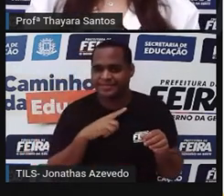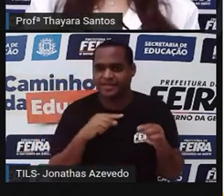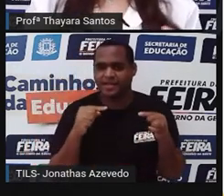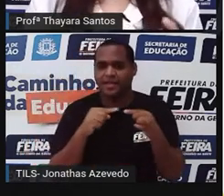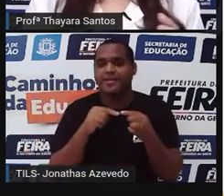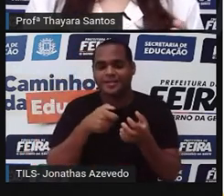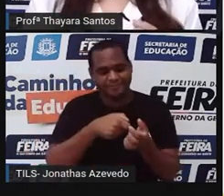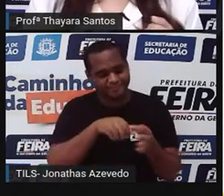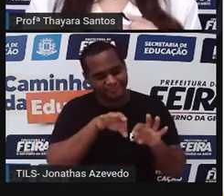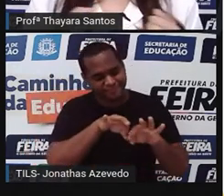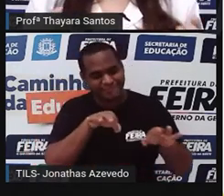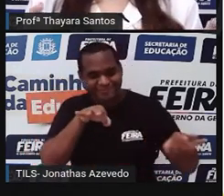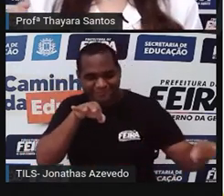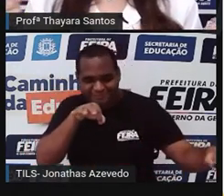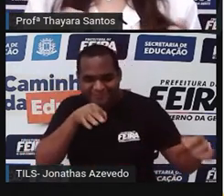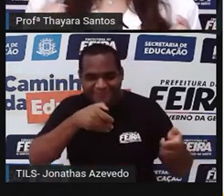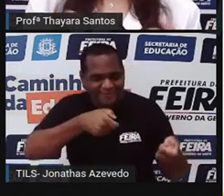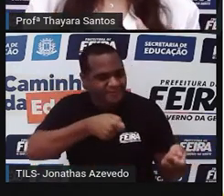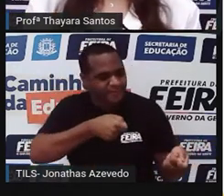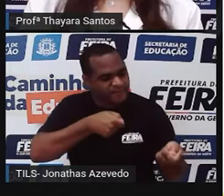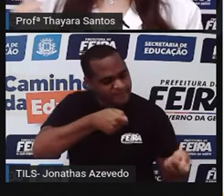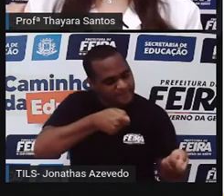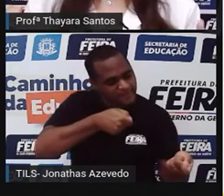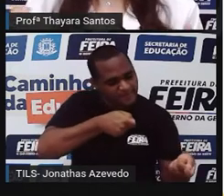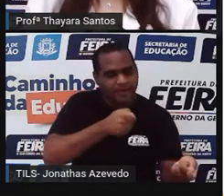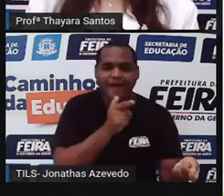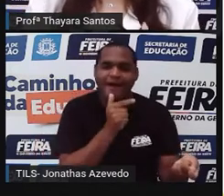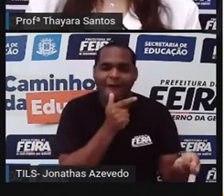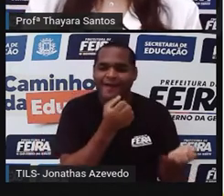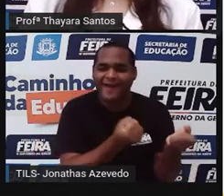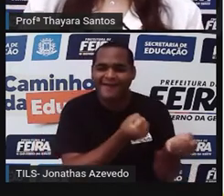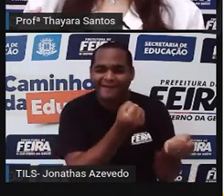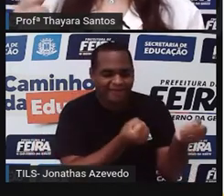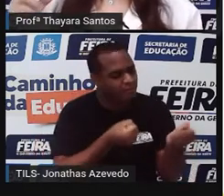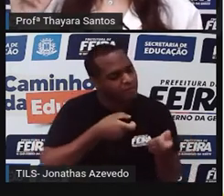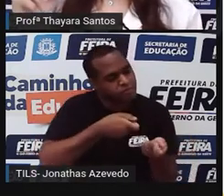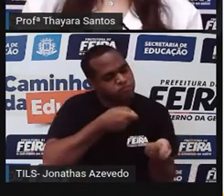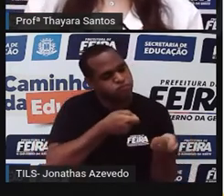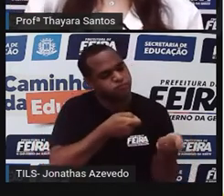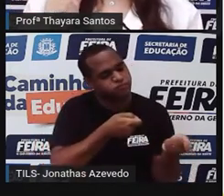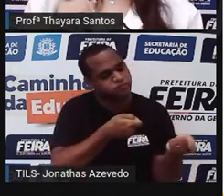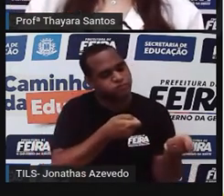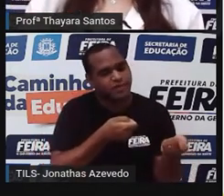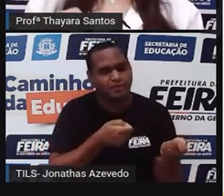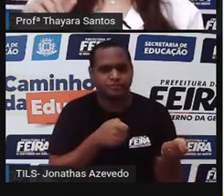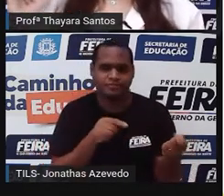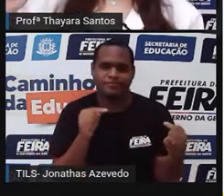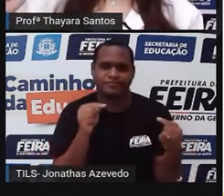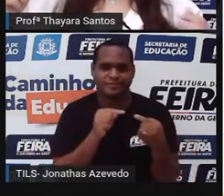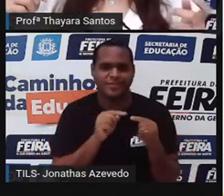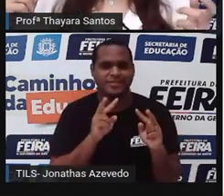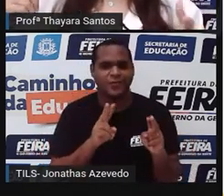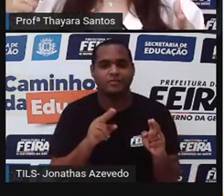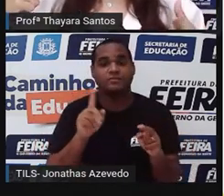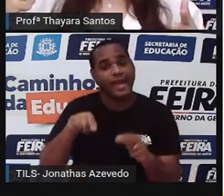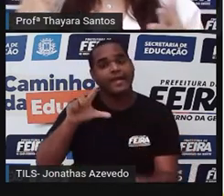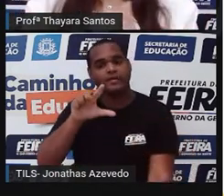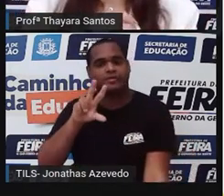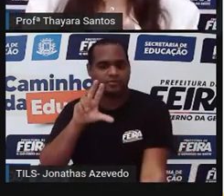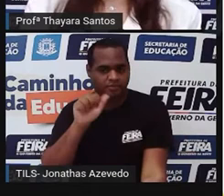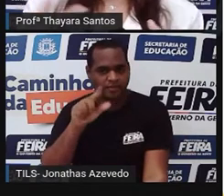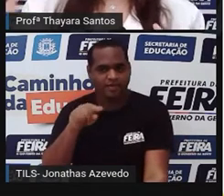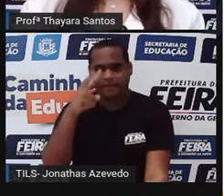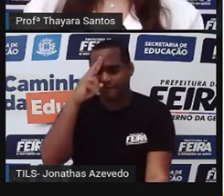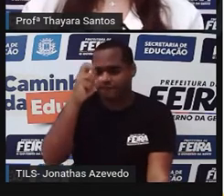-jato, aquela mangueira do lava-jato, que é bem forte. A água sai bem forte. Então, do mesmo jeito, a lula faz. Quando essa água sai